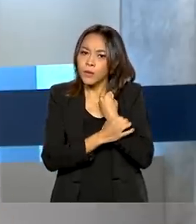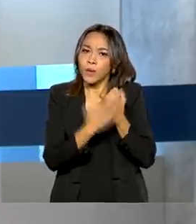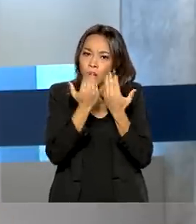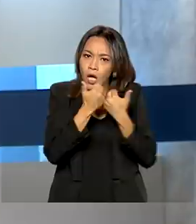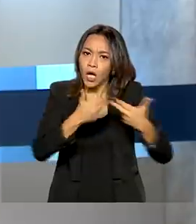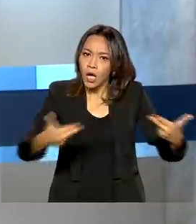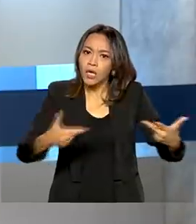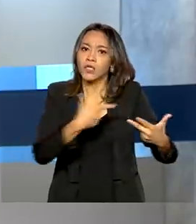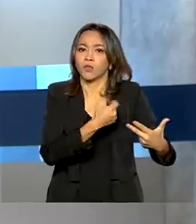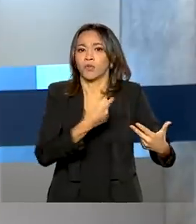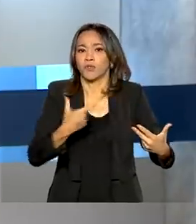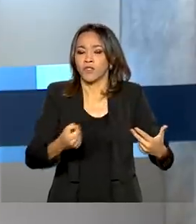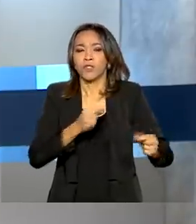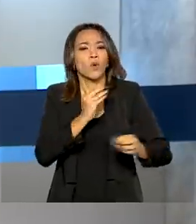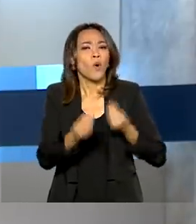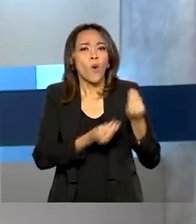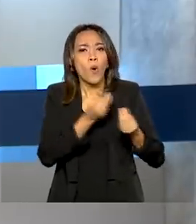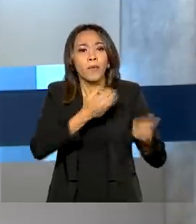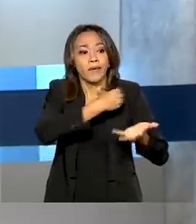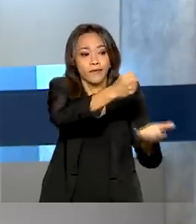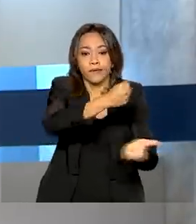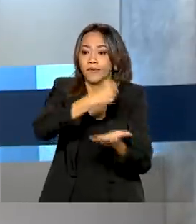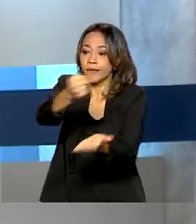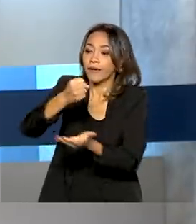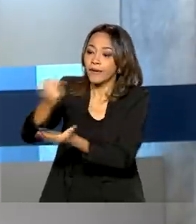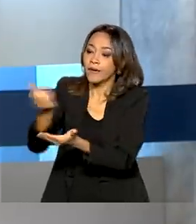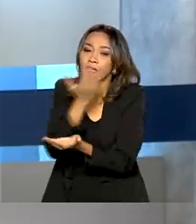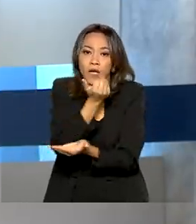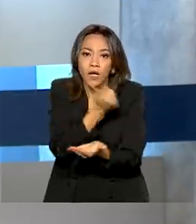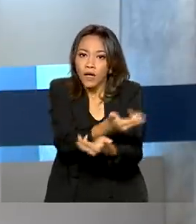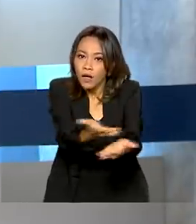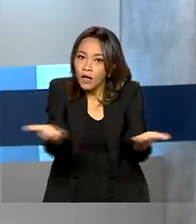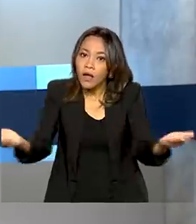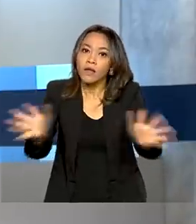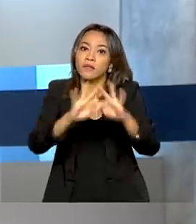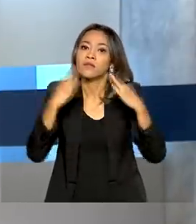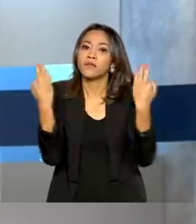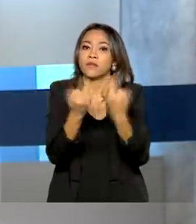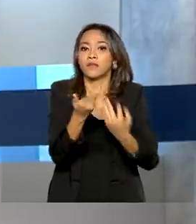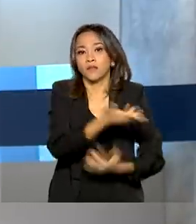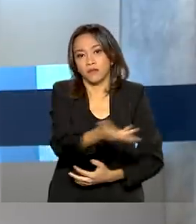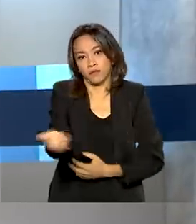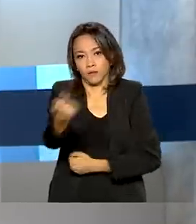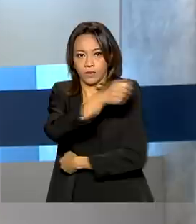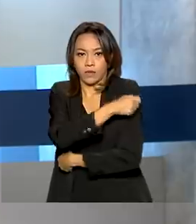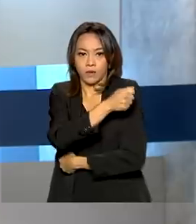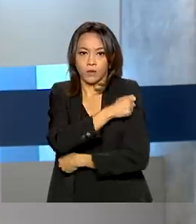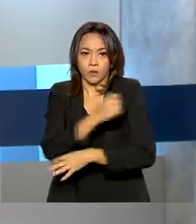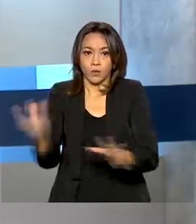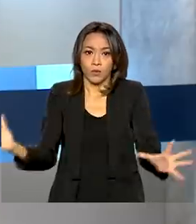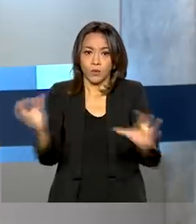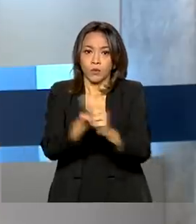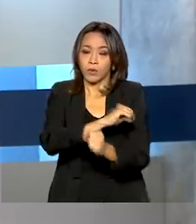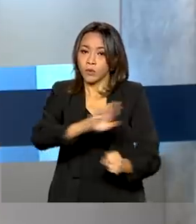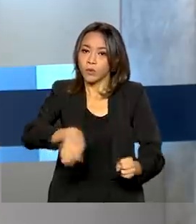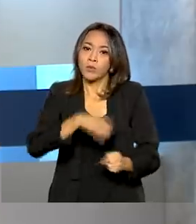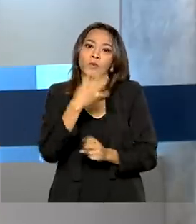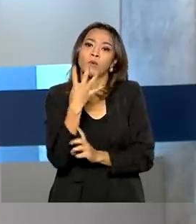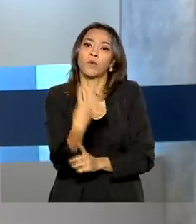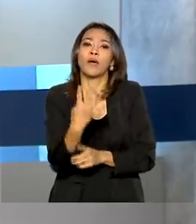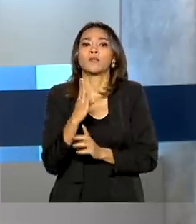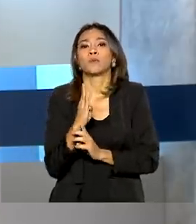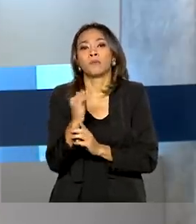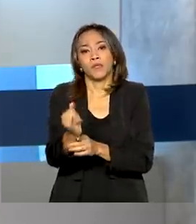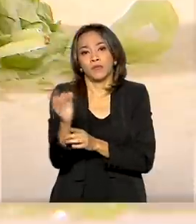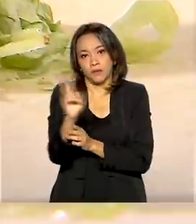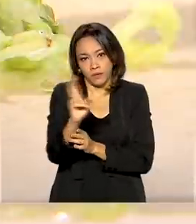Isso foi possível por meio da entrega de cestas de alimentos às famílias dos estudantes. Ao todo, foram investidos 4 bilhões